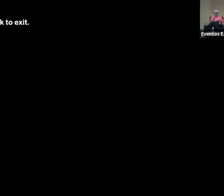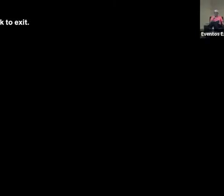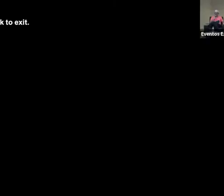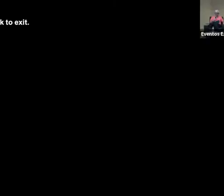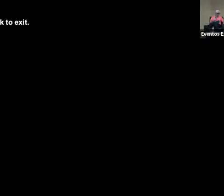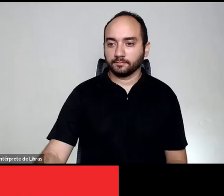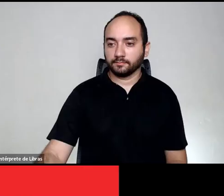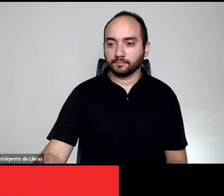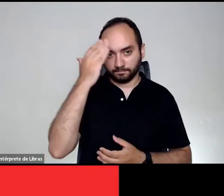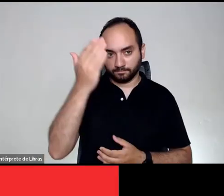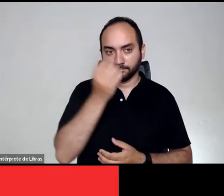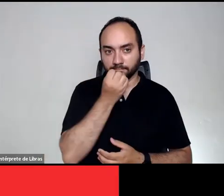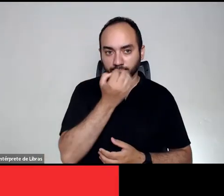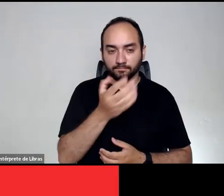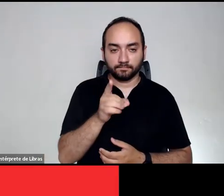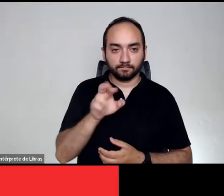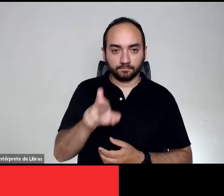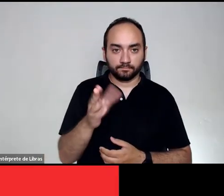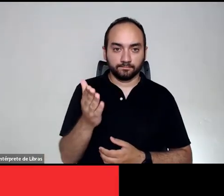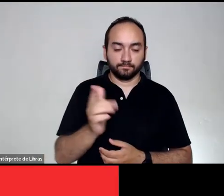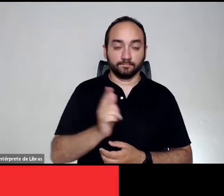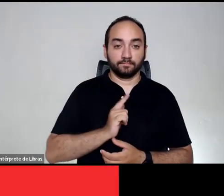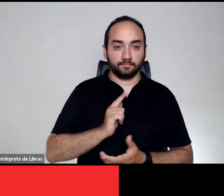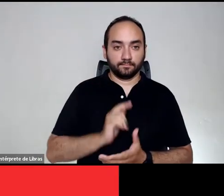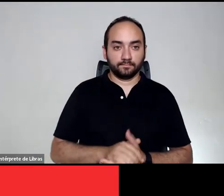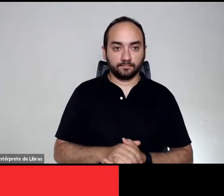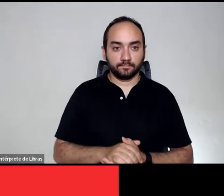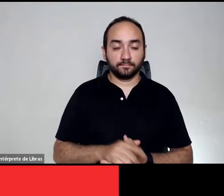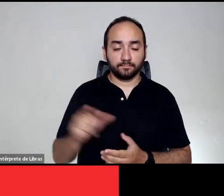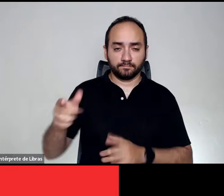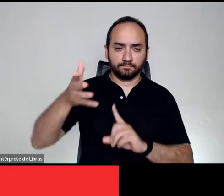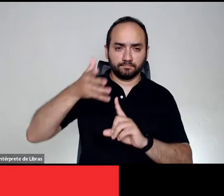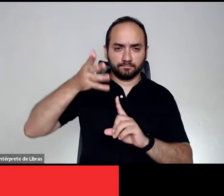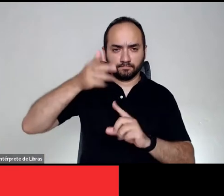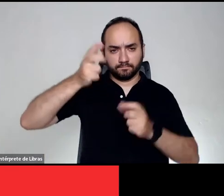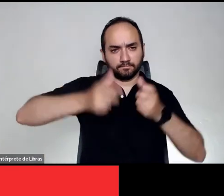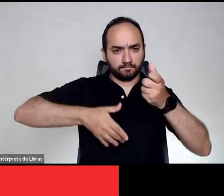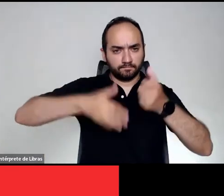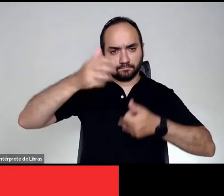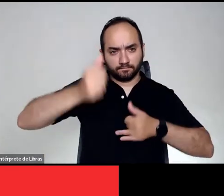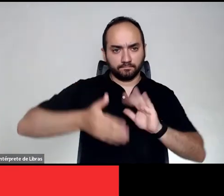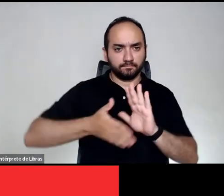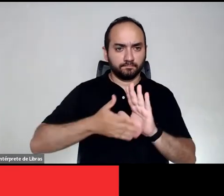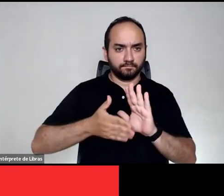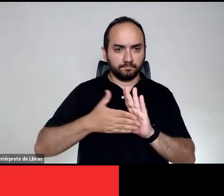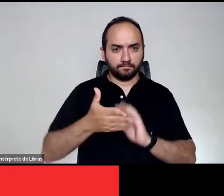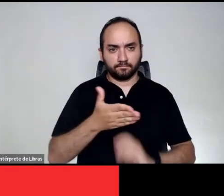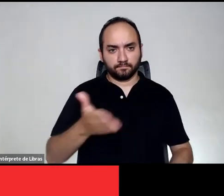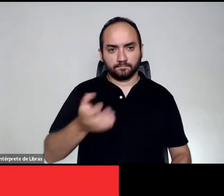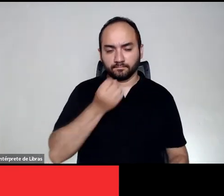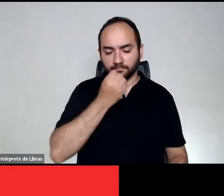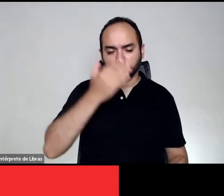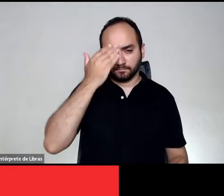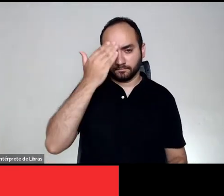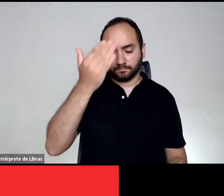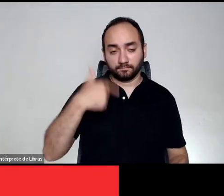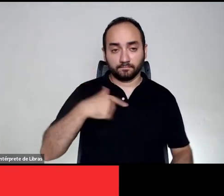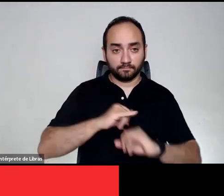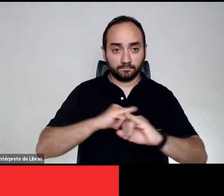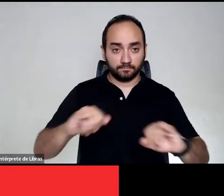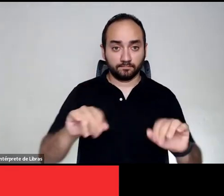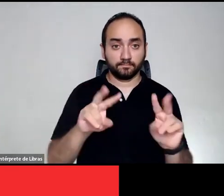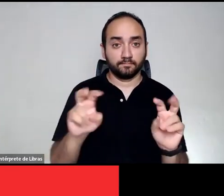Obrigado, Dr. Tower, pela sua abordagem. Eu queria avisar